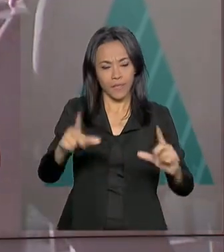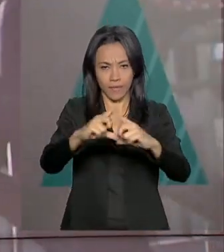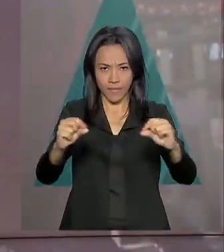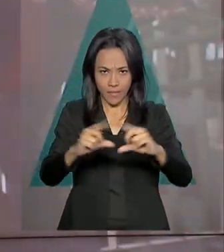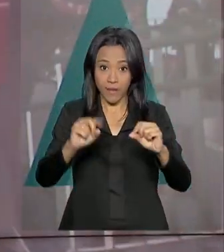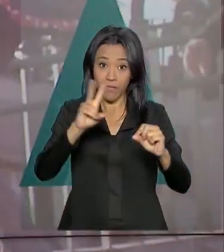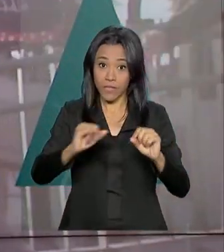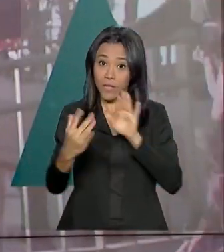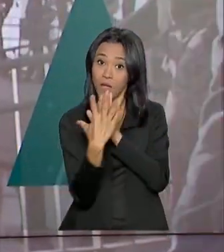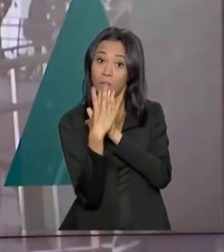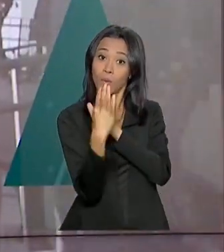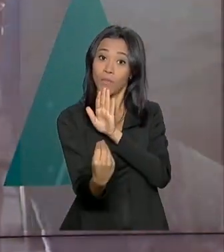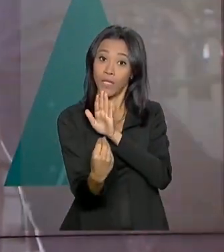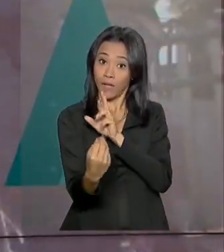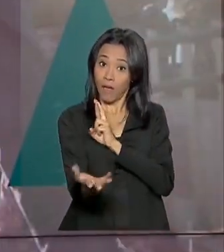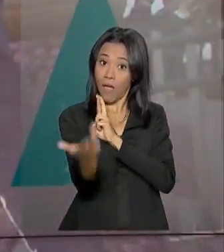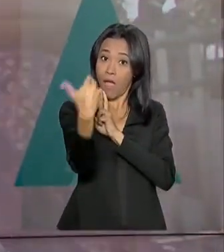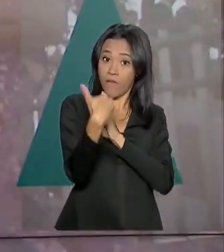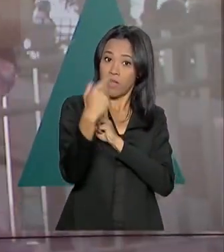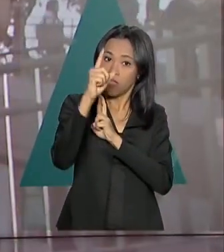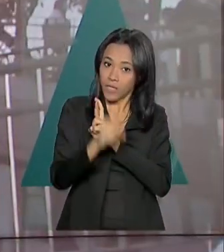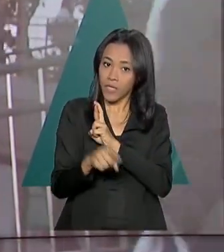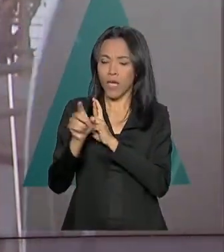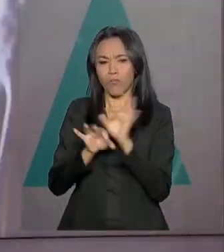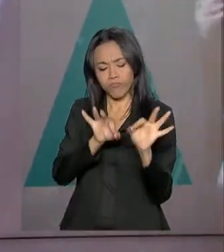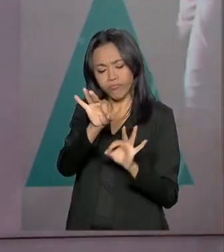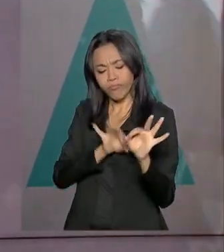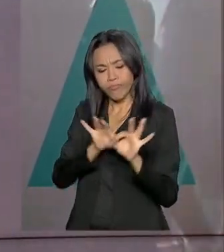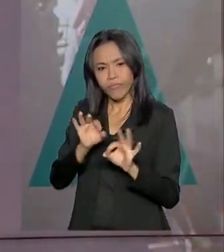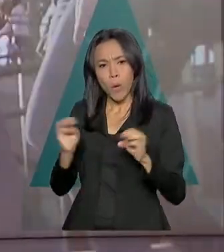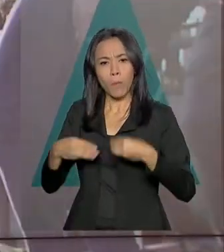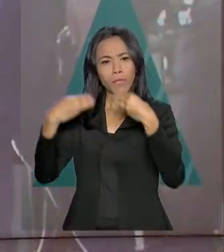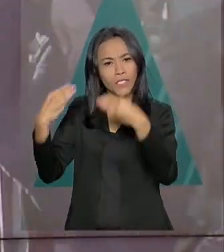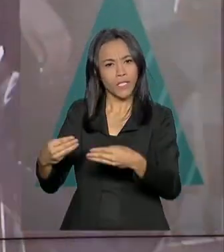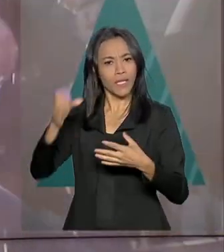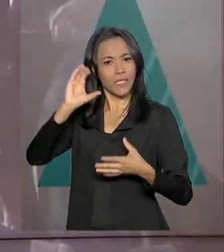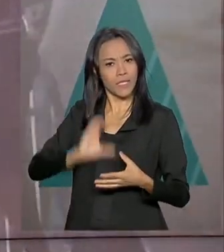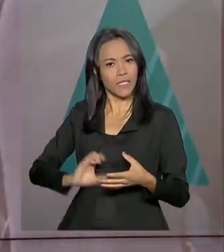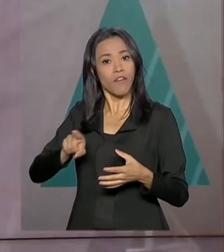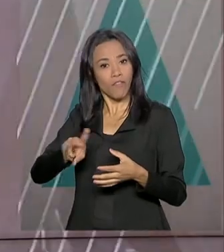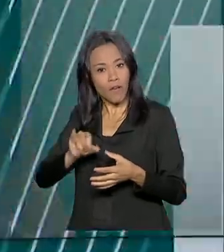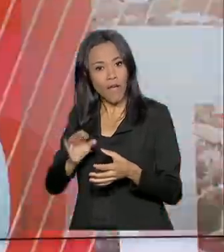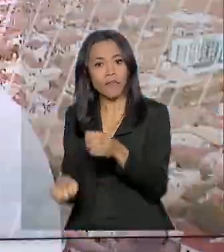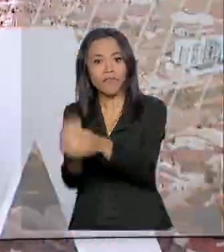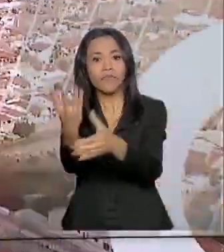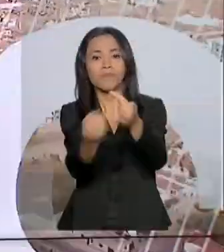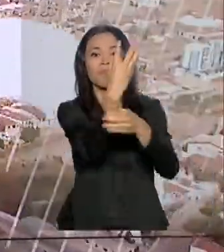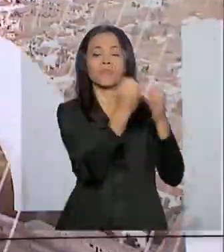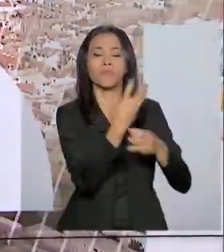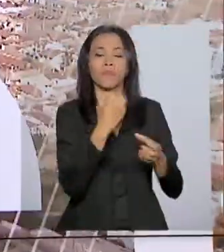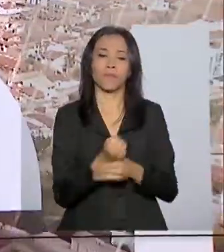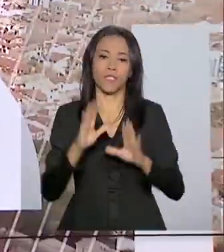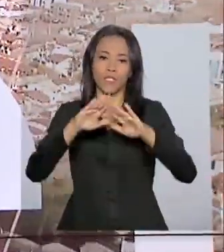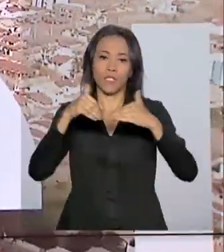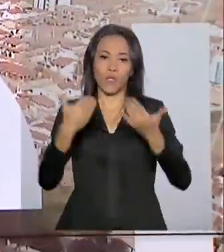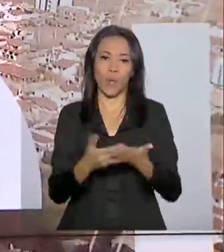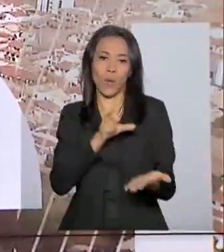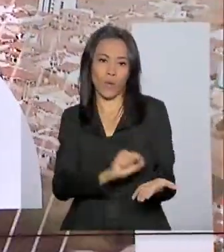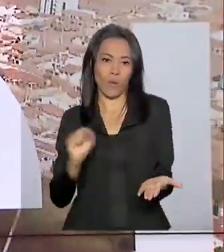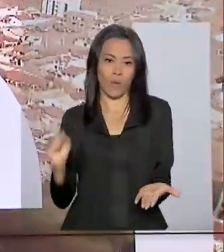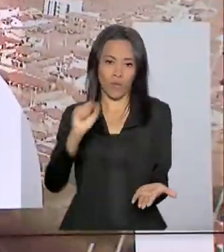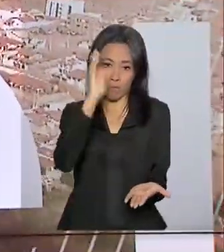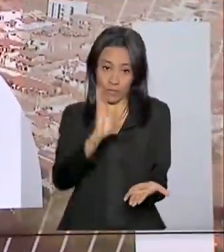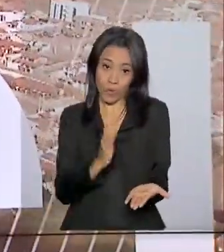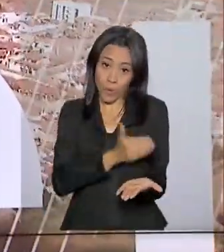servir de modelo para um programa piloto que o Ministério da Cidadania vai implantar em escolas de todo o país. A iniciativa vai começar